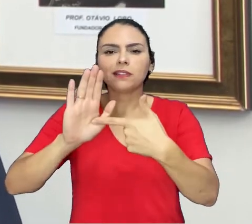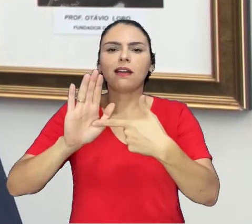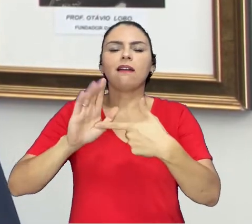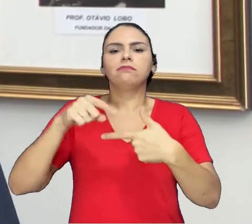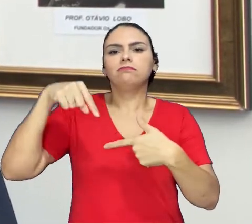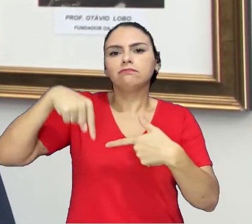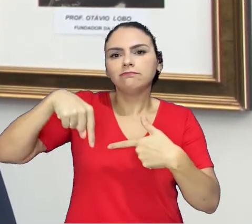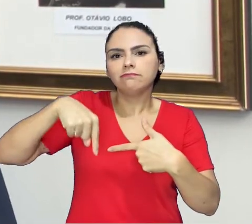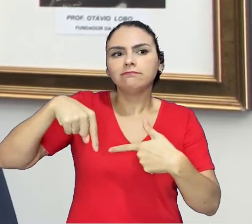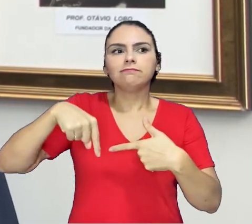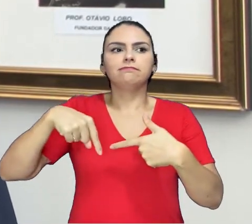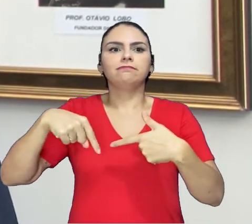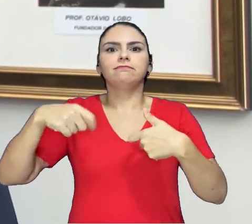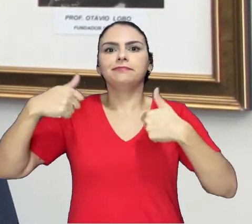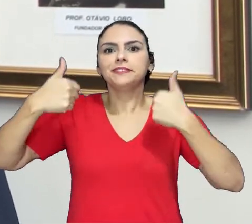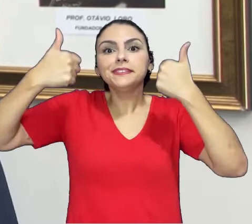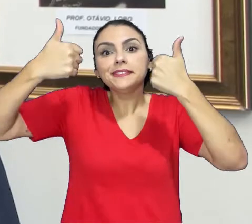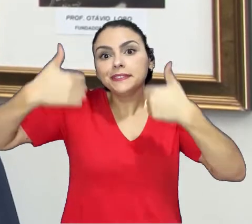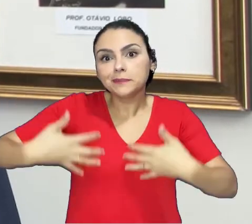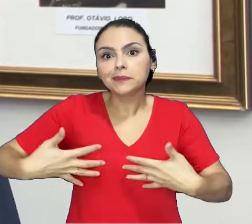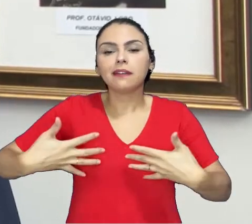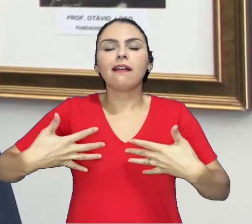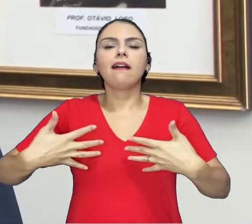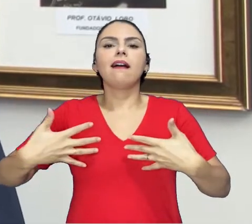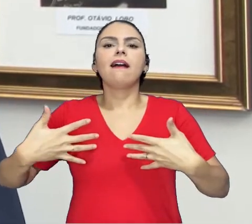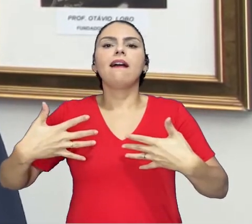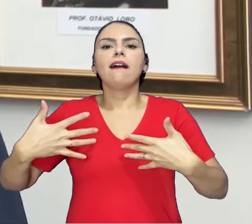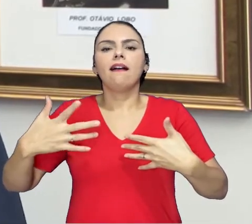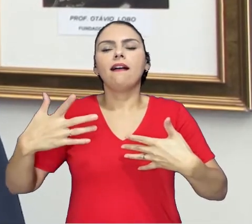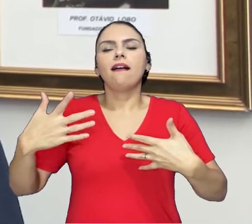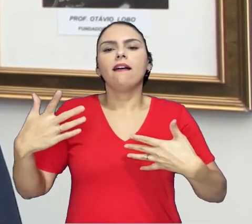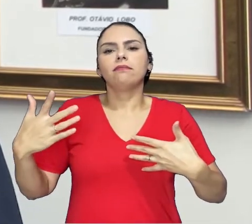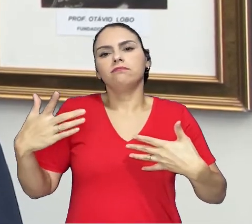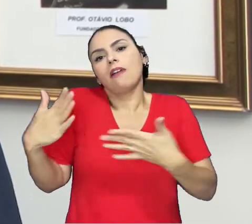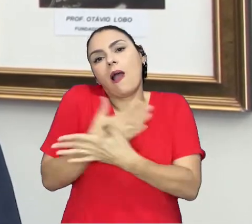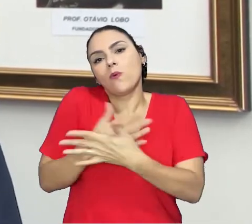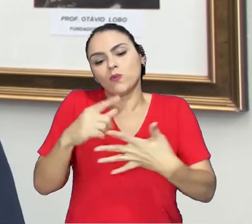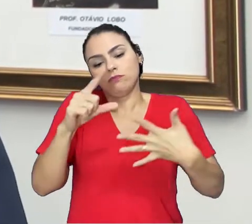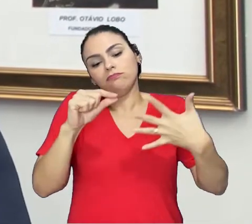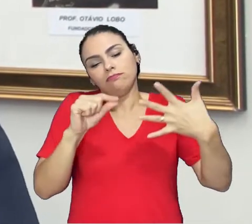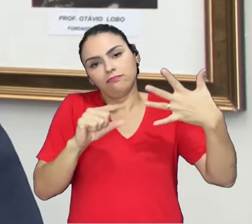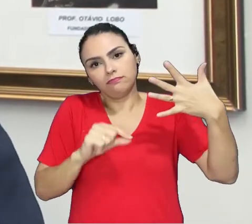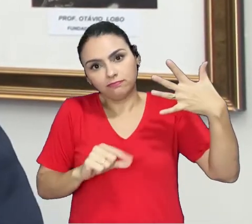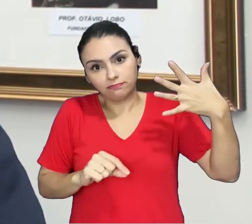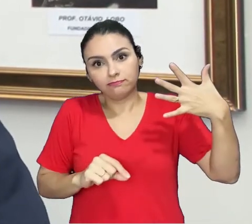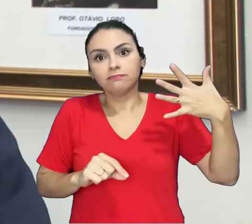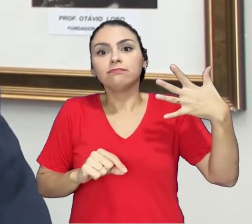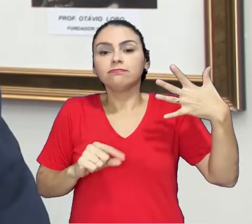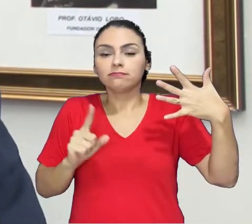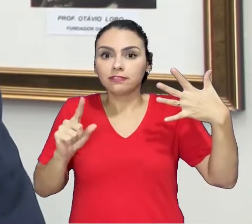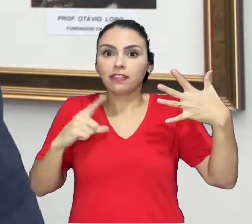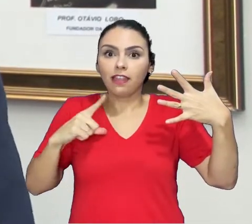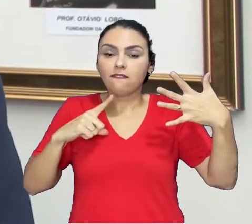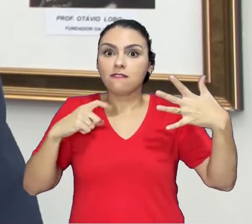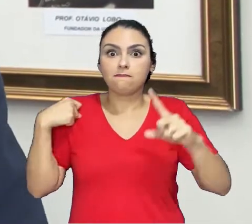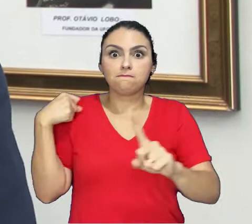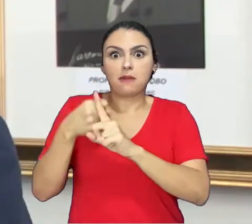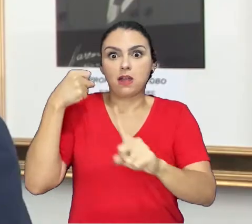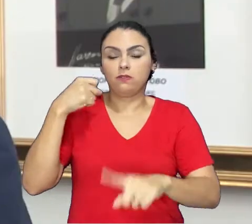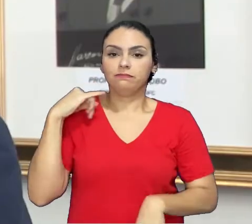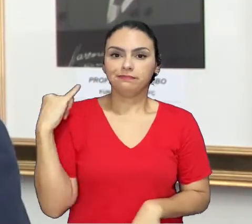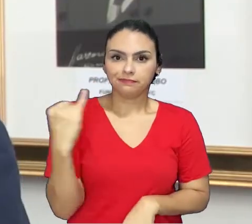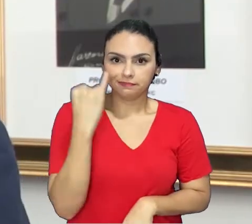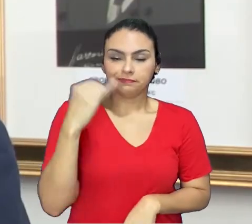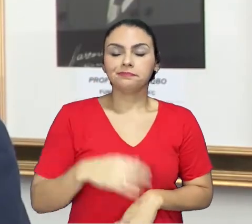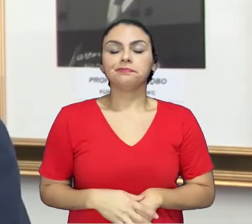assinalar algumas que realmente tiveram importância muito grande.